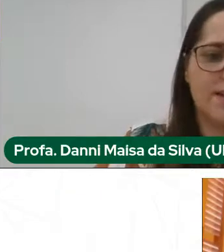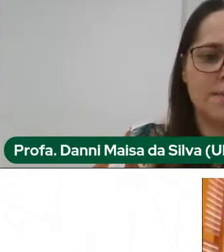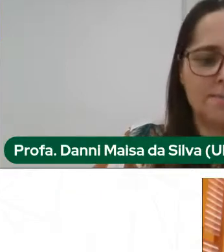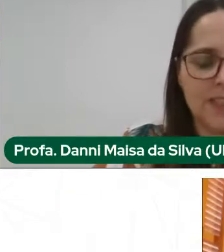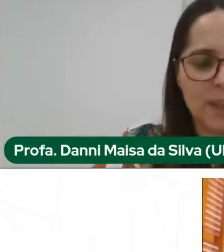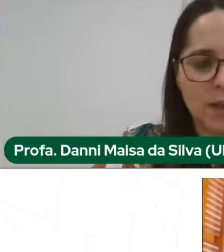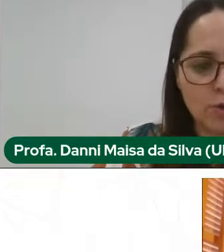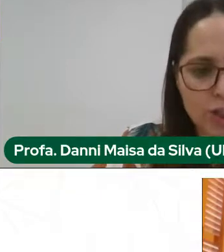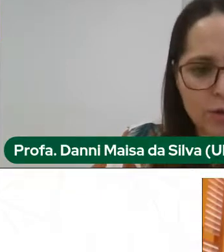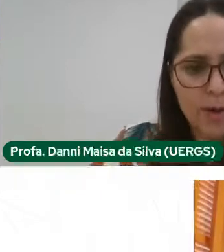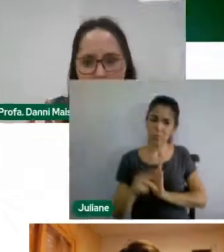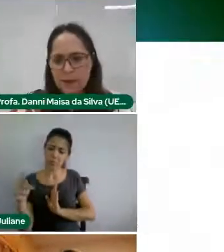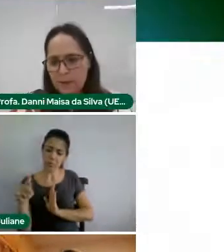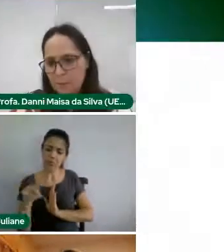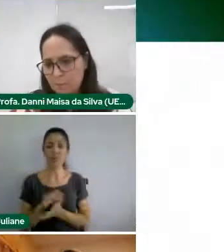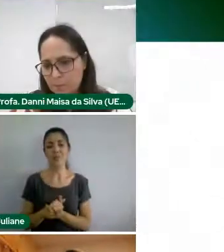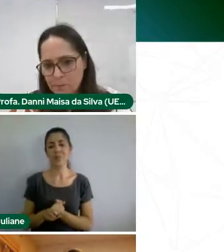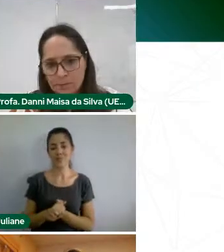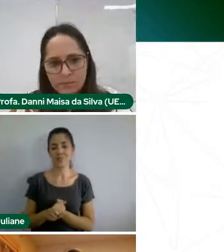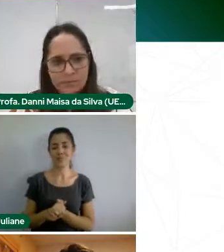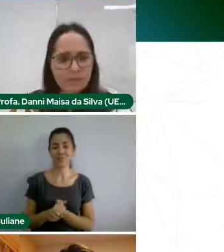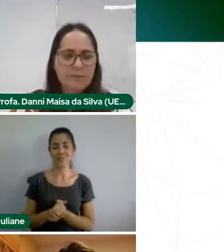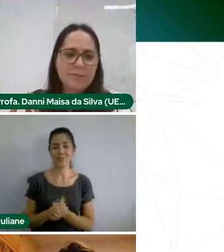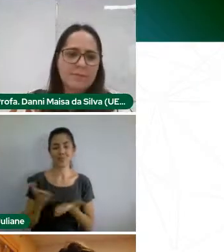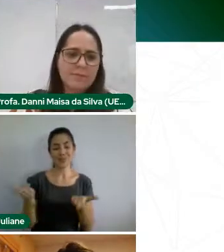Daiane. Contigo, Brenda, então.